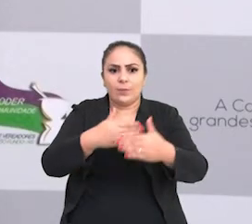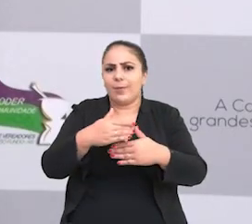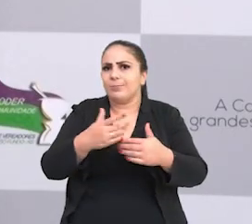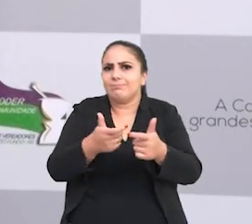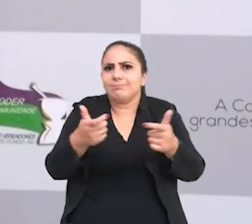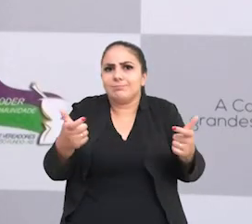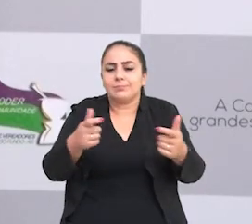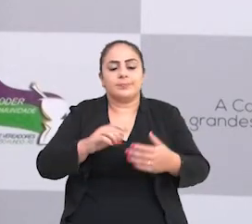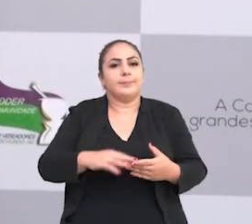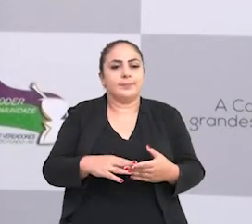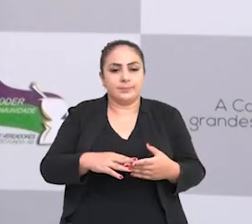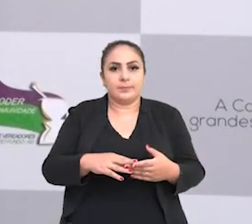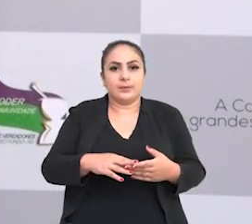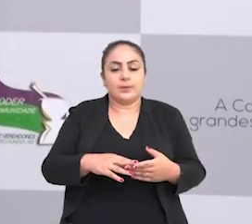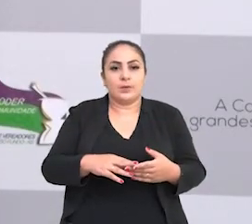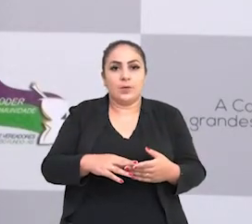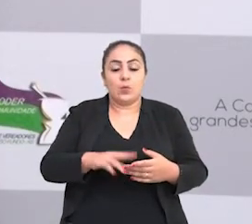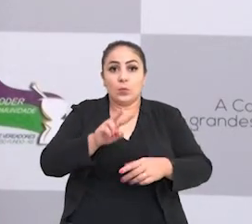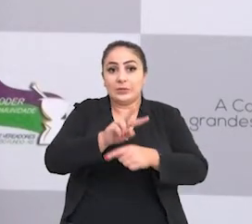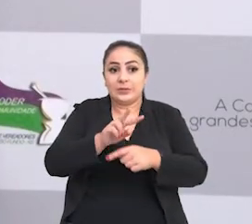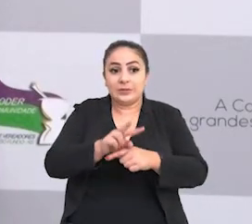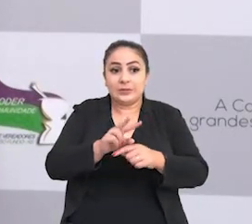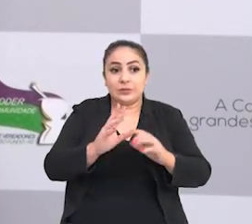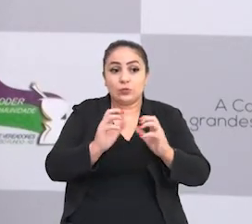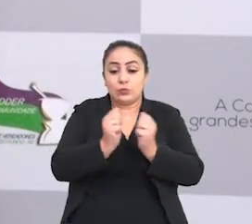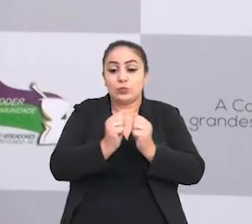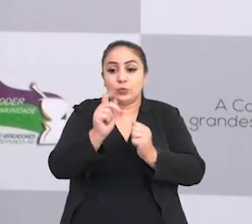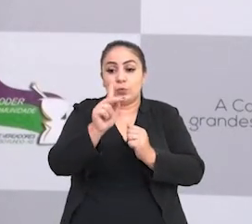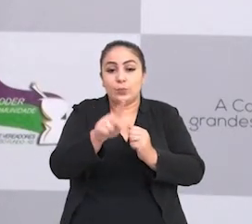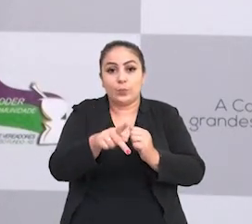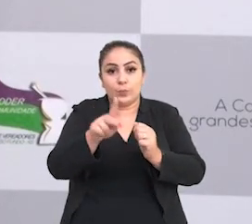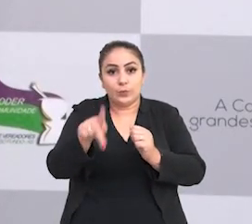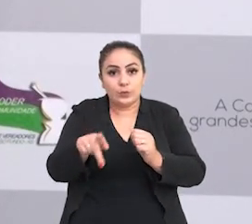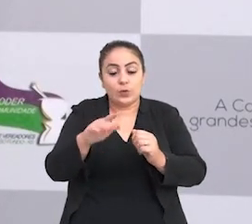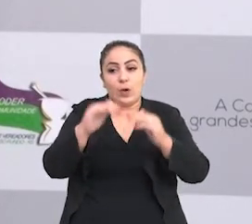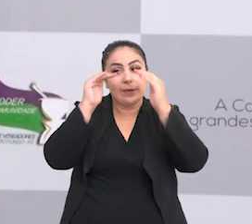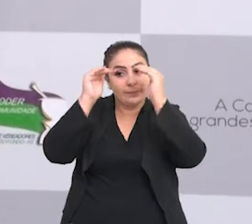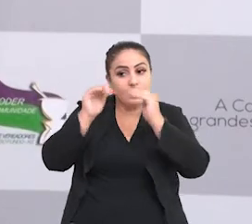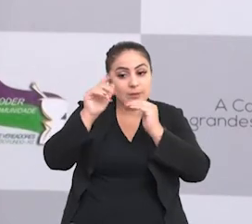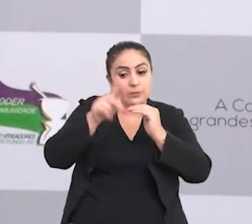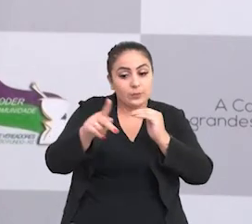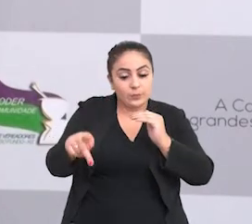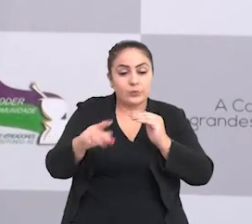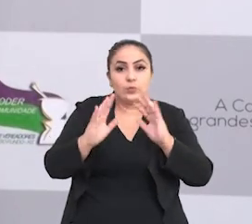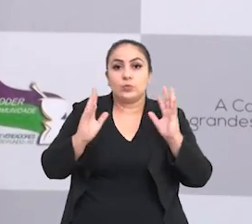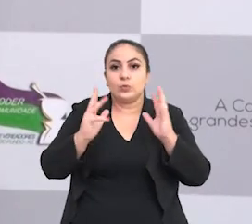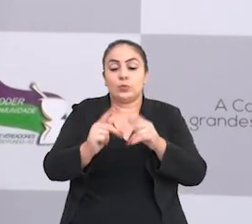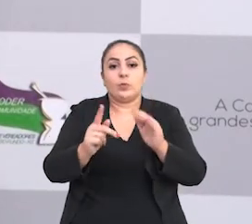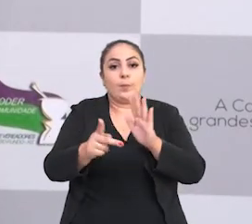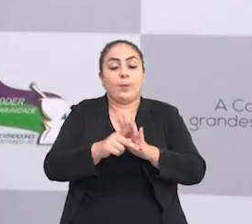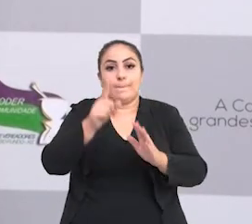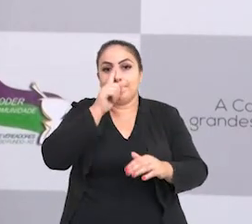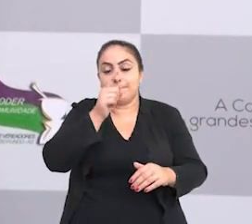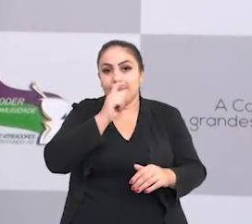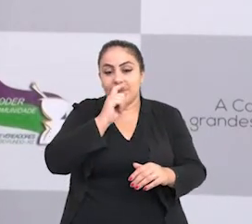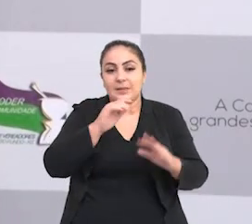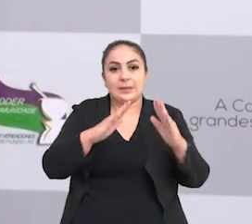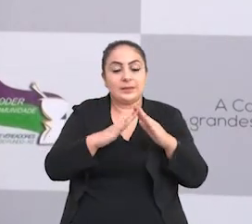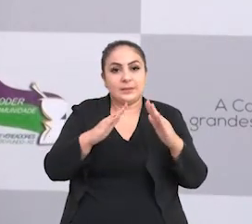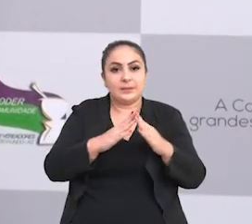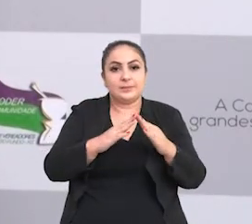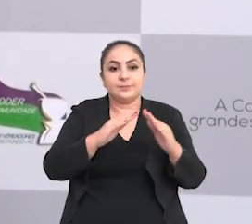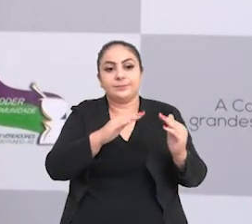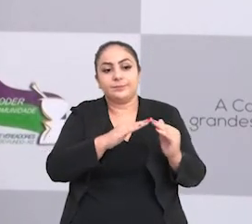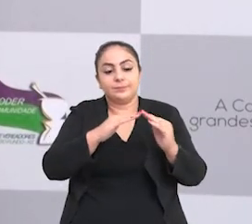o desenvolvimento do aluno aumenta. O tratamento dele com os professores, o respeito com os professores, o respeito com os próprios